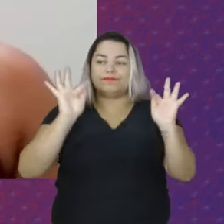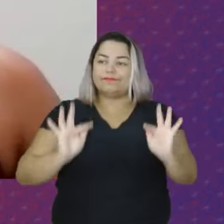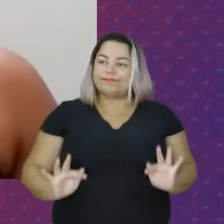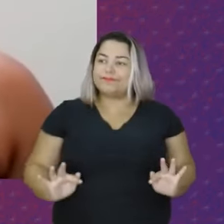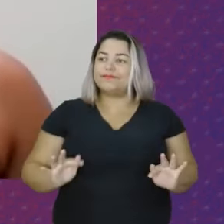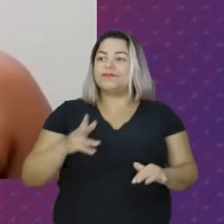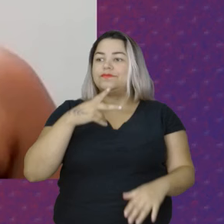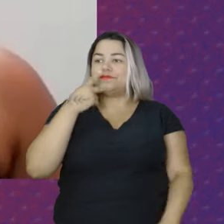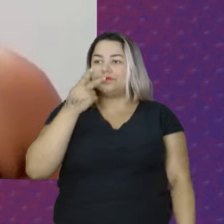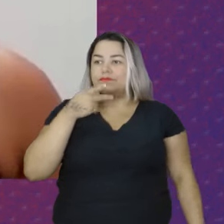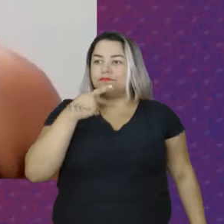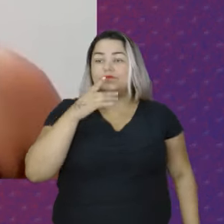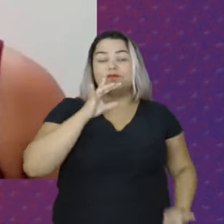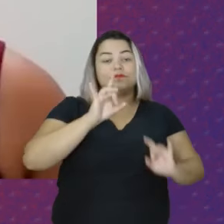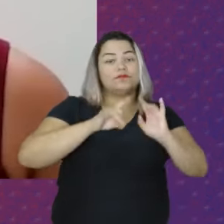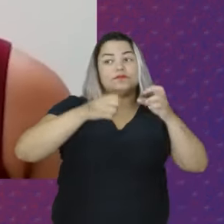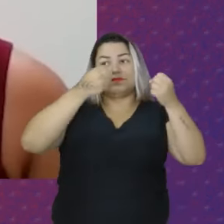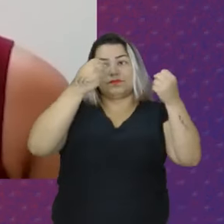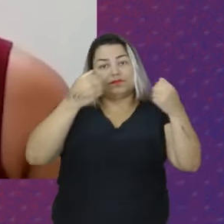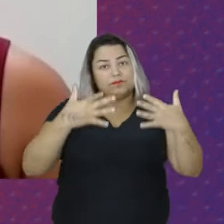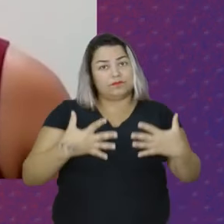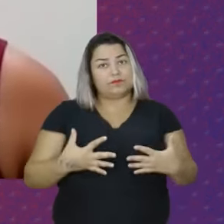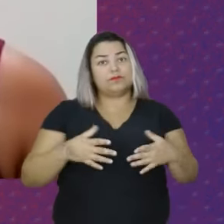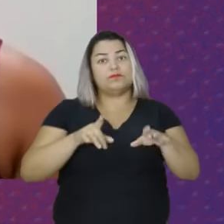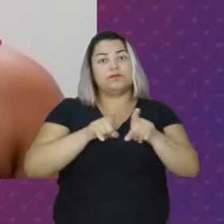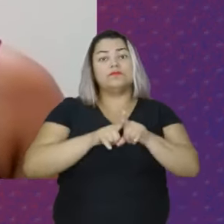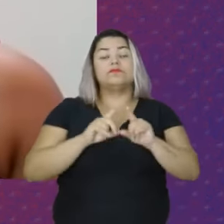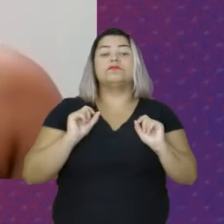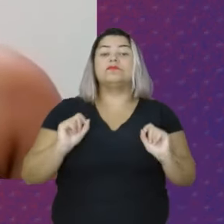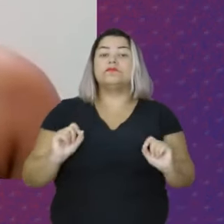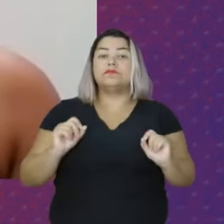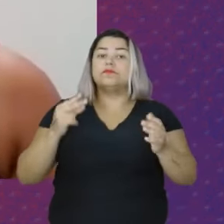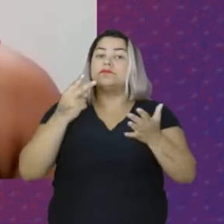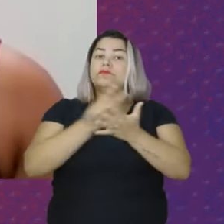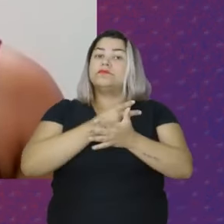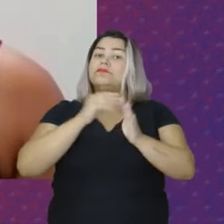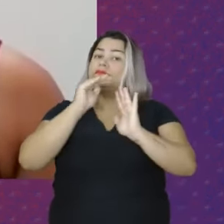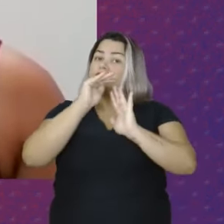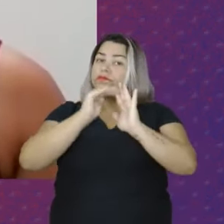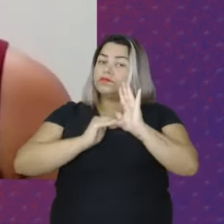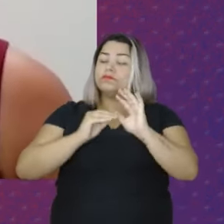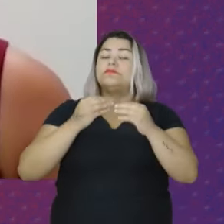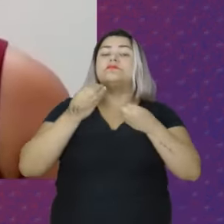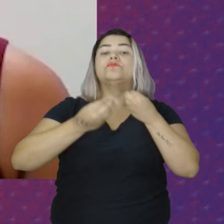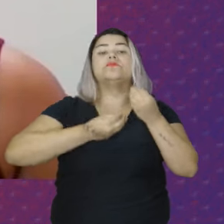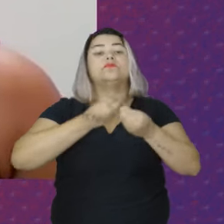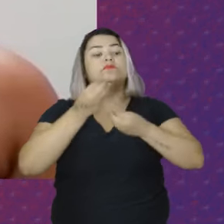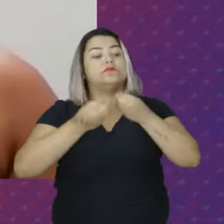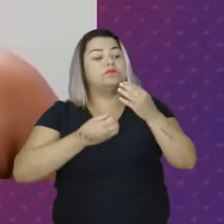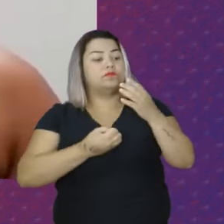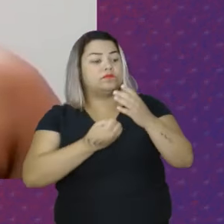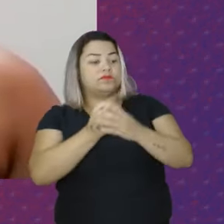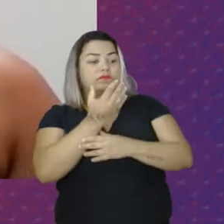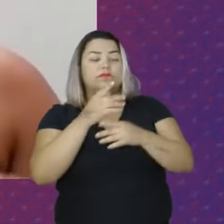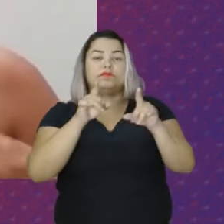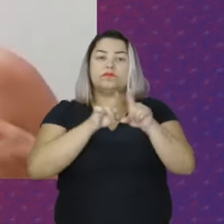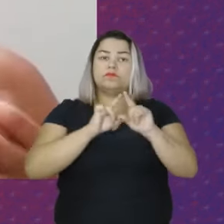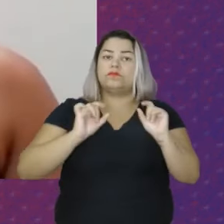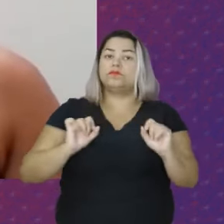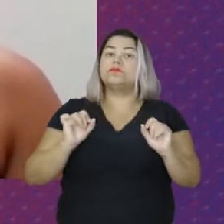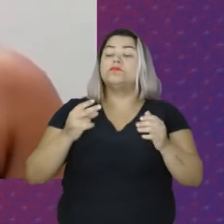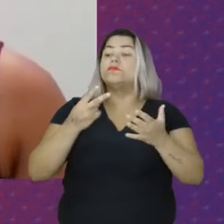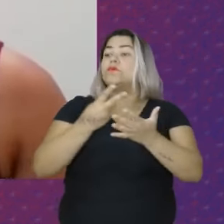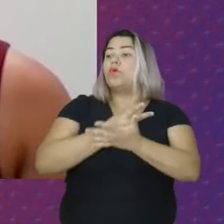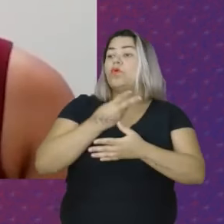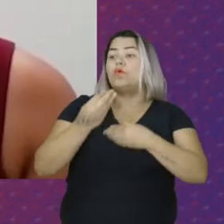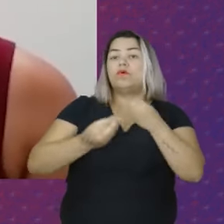Em especial para explicar um pouquinho mais Sobre o que é esse programa Como ele foi criado De onde surgiu